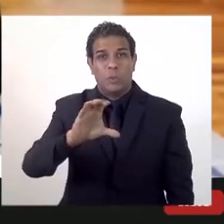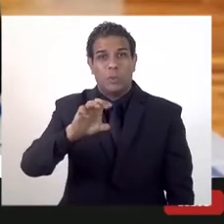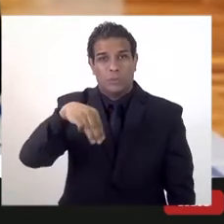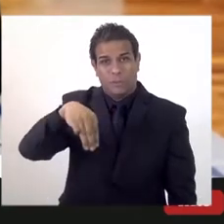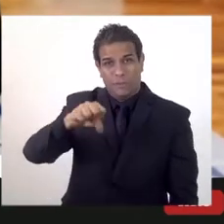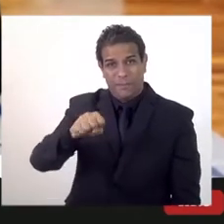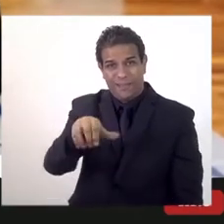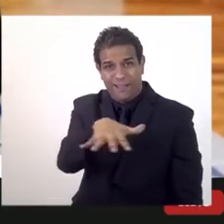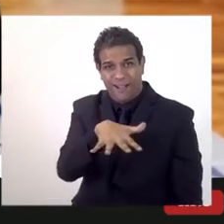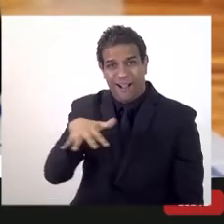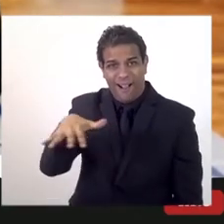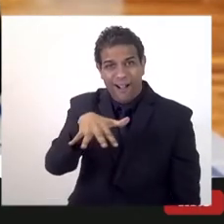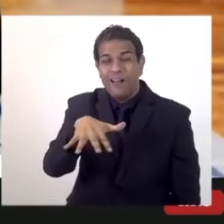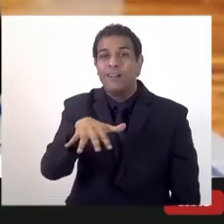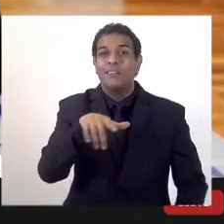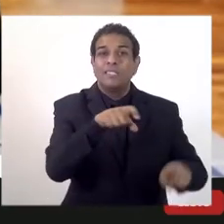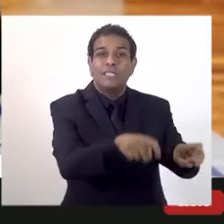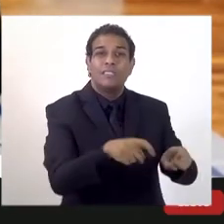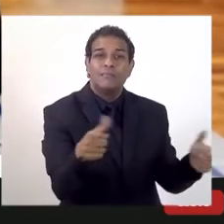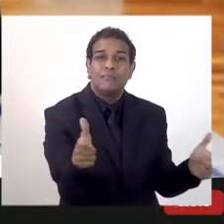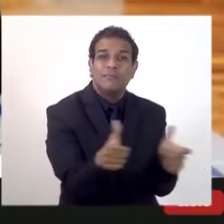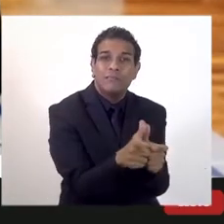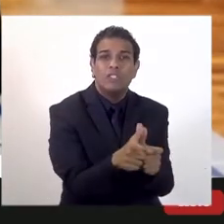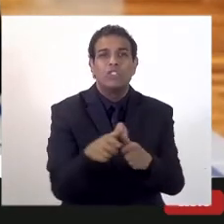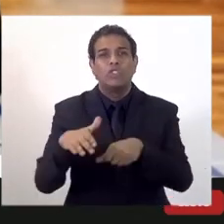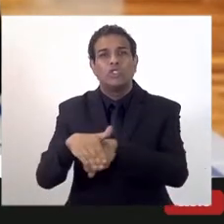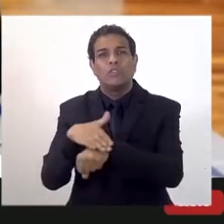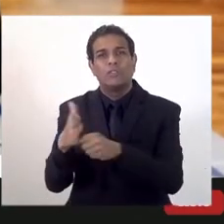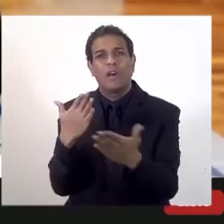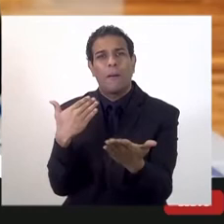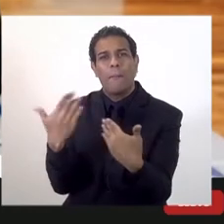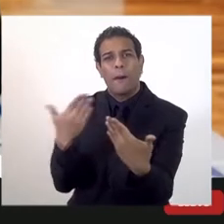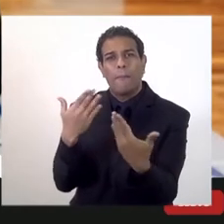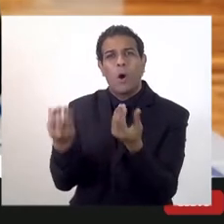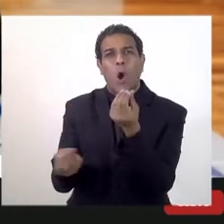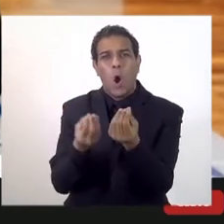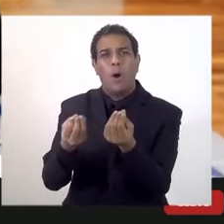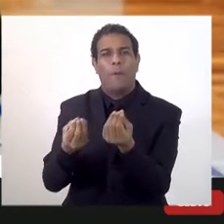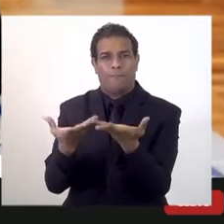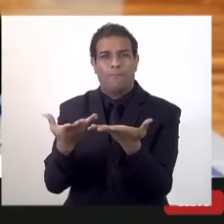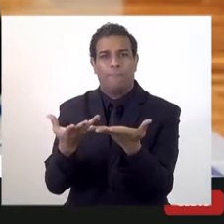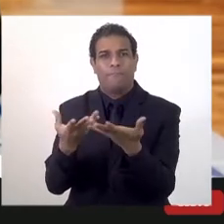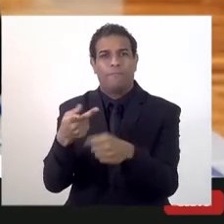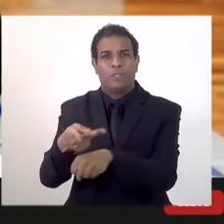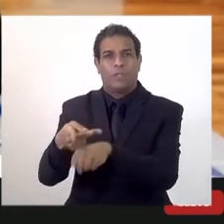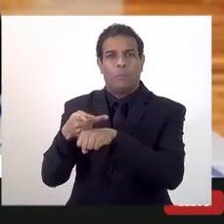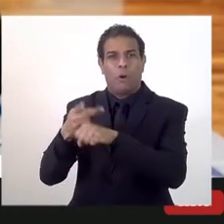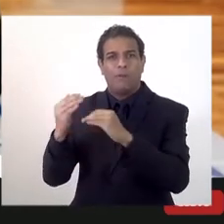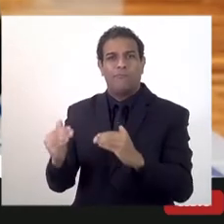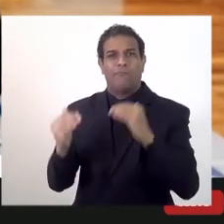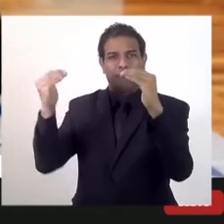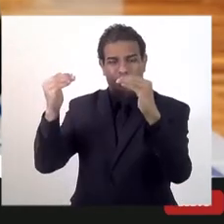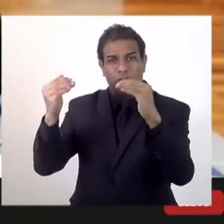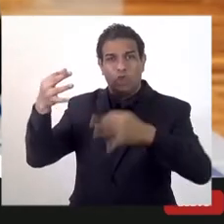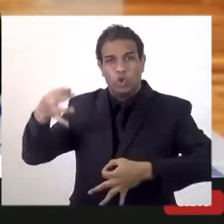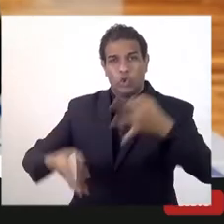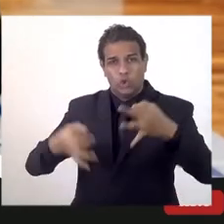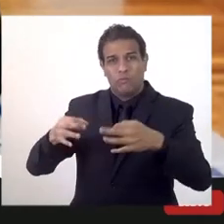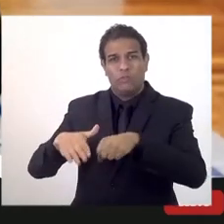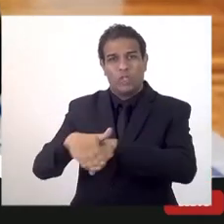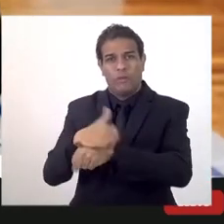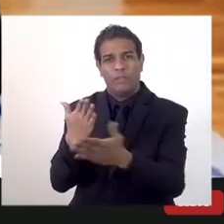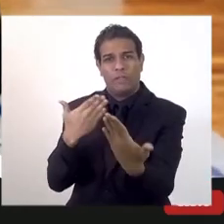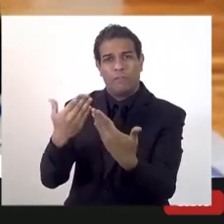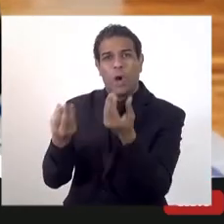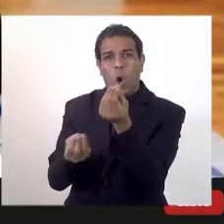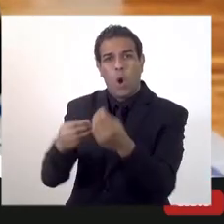mas a gente está aberto, eu já tenho conversado aqui com o Procurador-Geral de Justiça, o doutor Luciano Matos, em